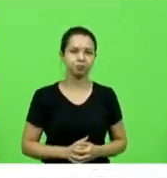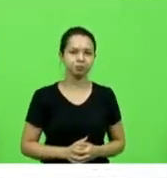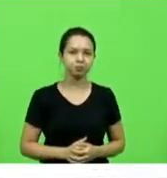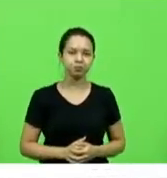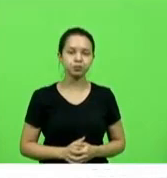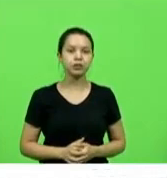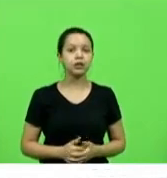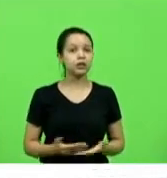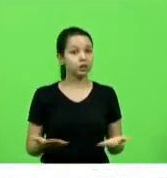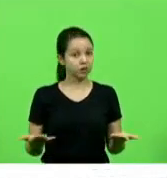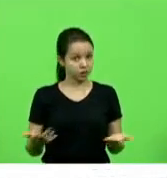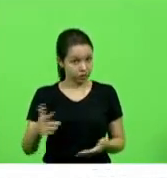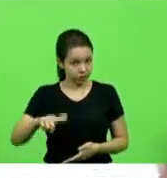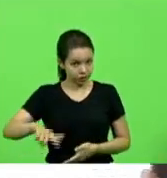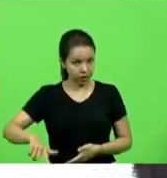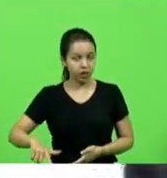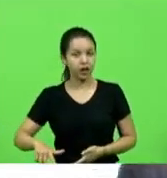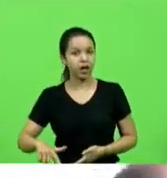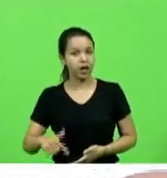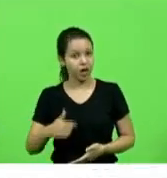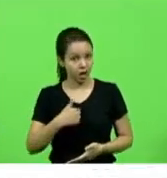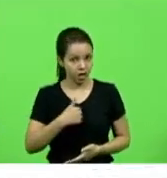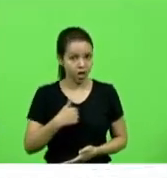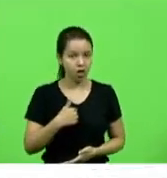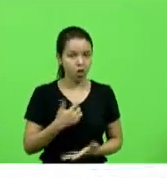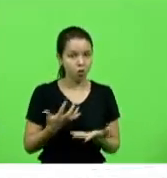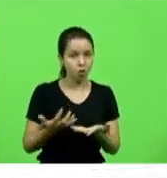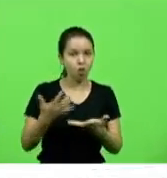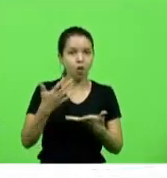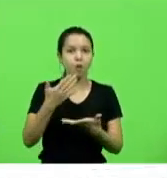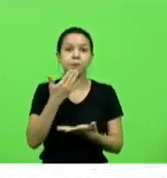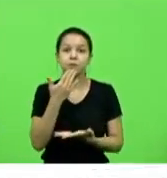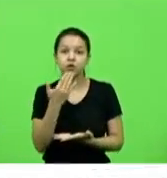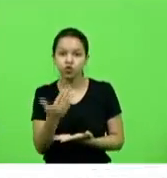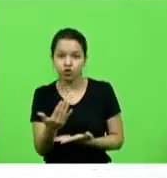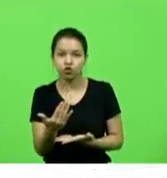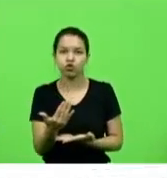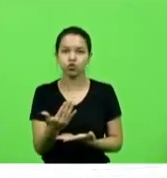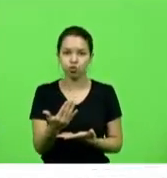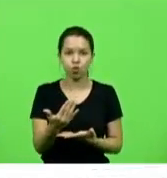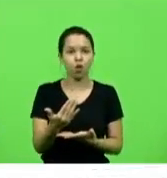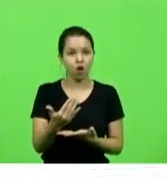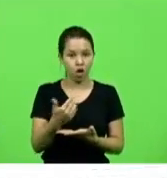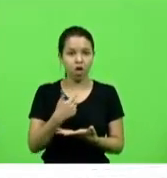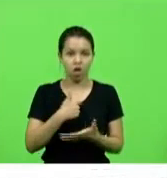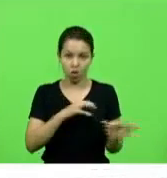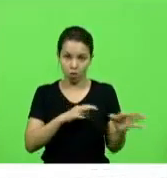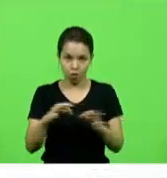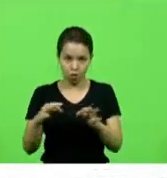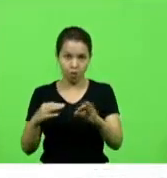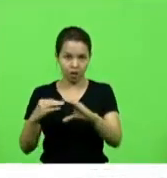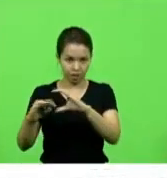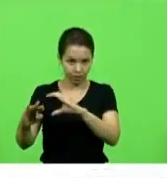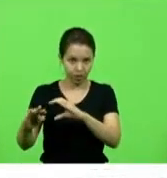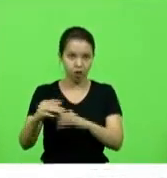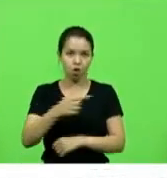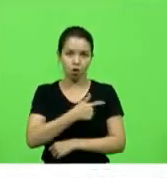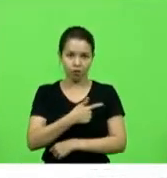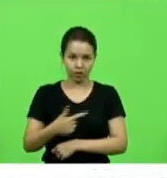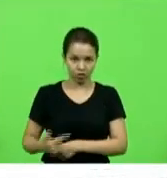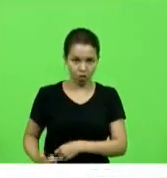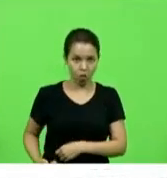eu já gostaria também de fazer um pedido pedido este que vou estar encaminhando também ao governador mas por aqui já quero